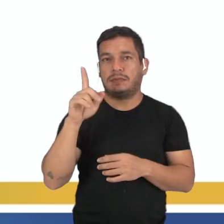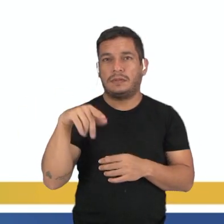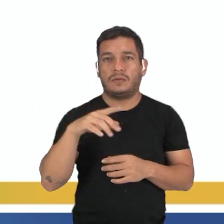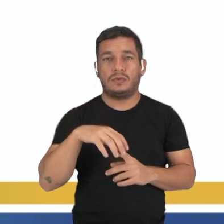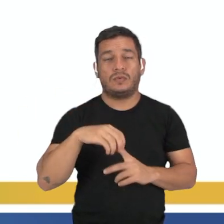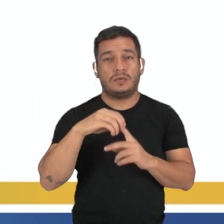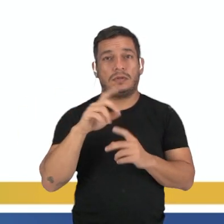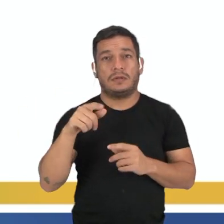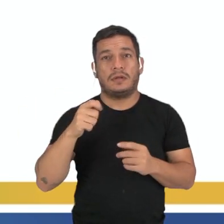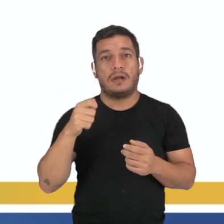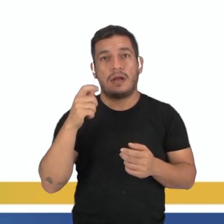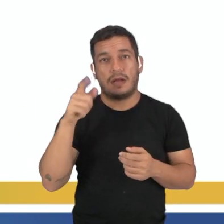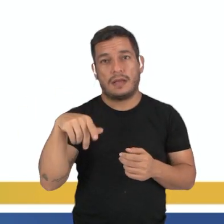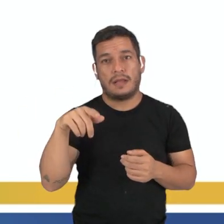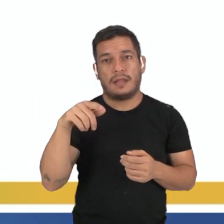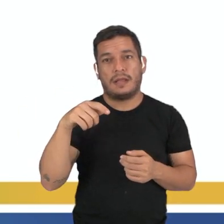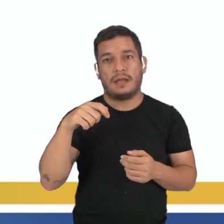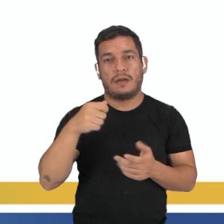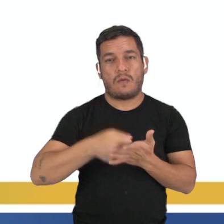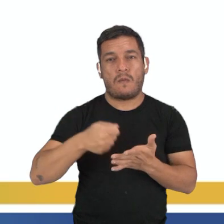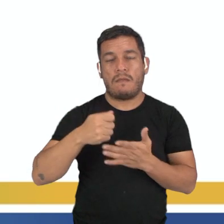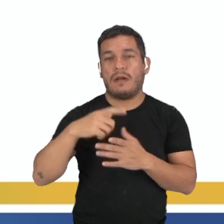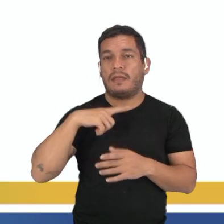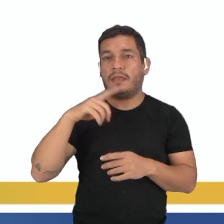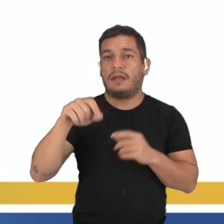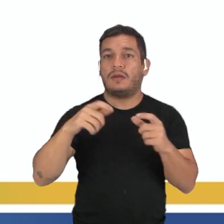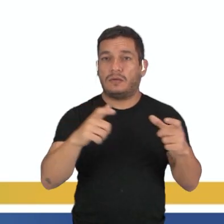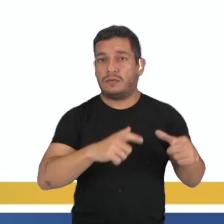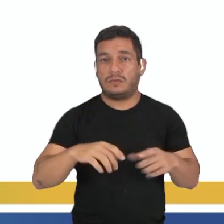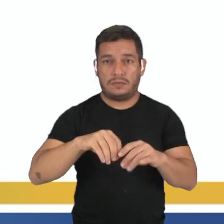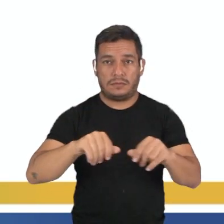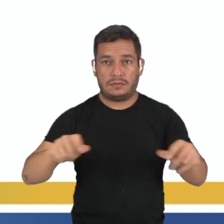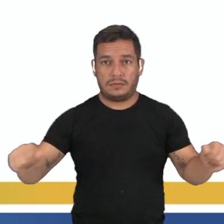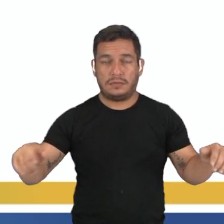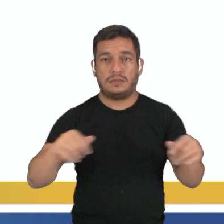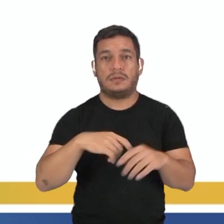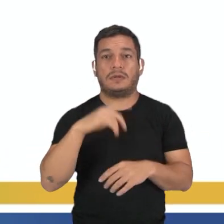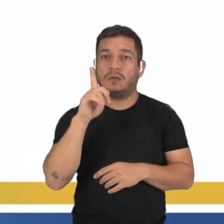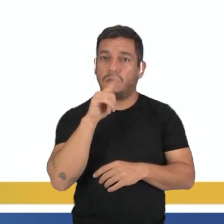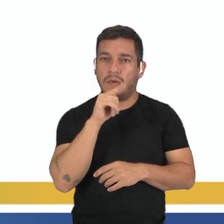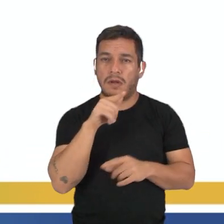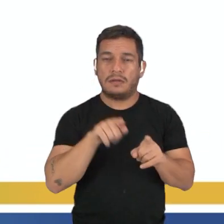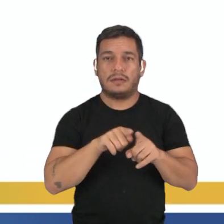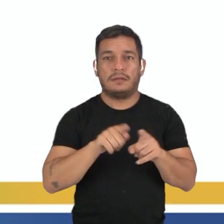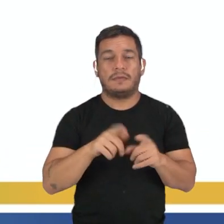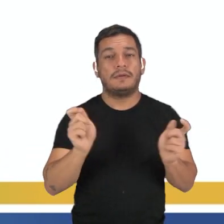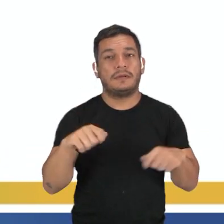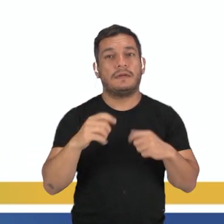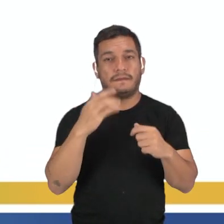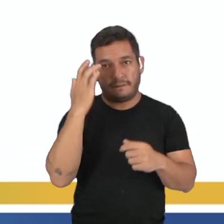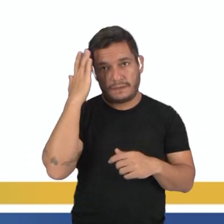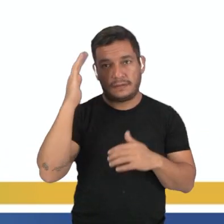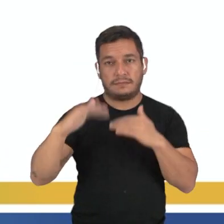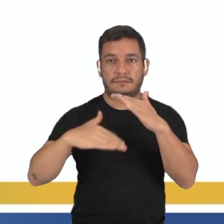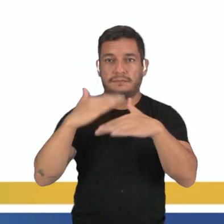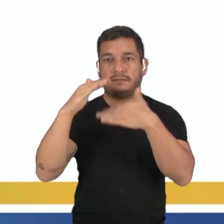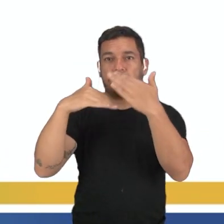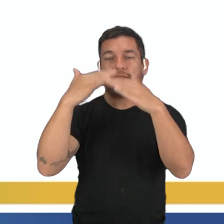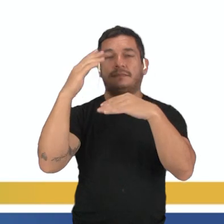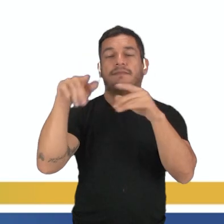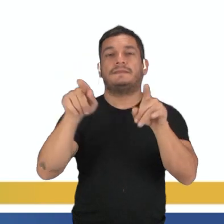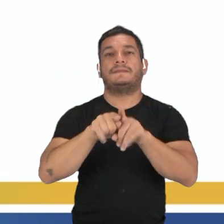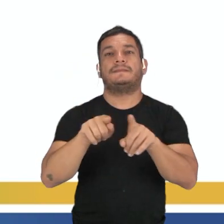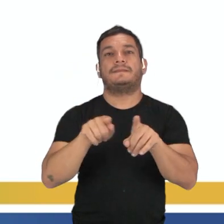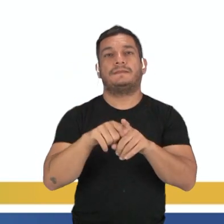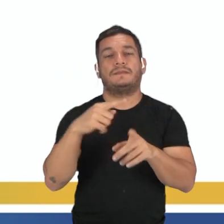únicas exigências que elas vão ter é que tenha ali um ambiente terrestre e úmido, porque isso vai facilitar no processo de reprodução que a gente